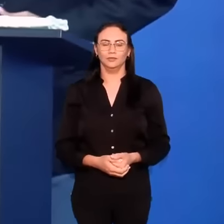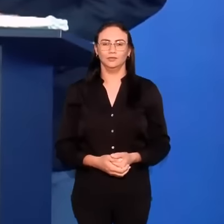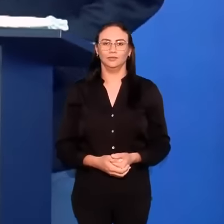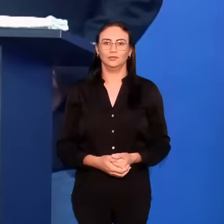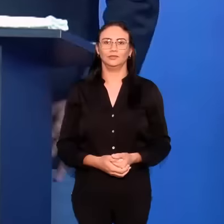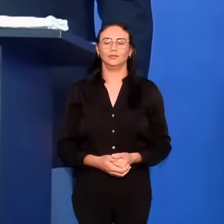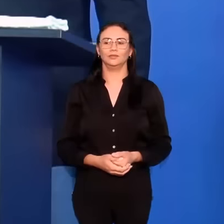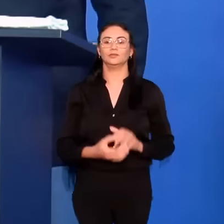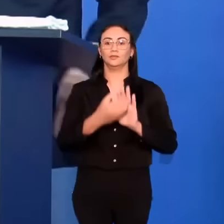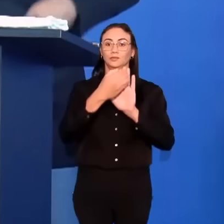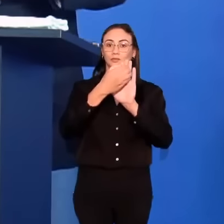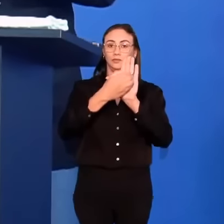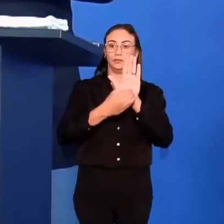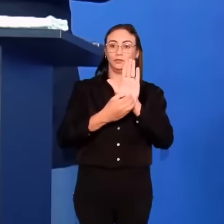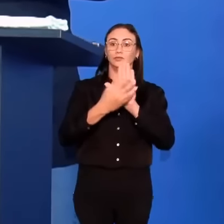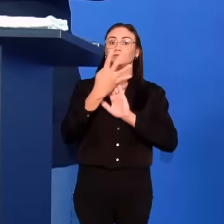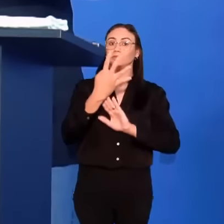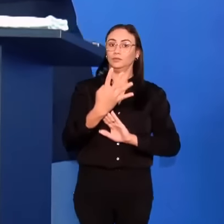Capítulo 4.